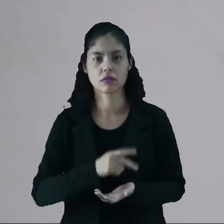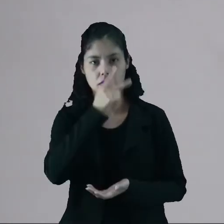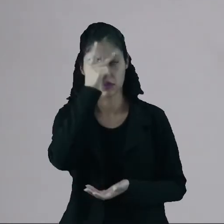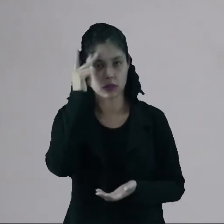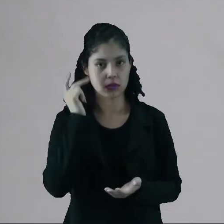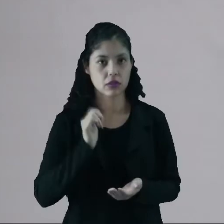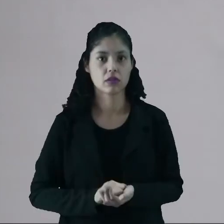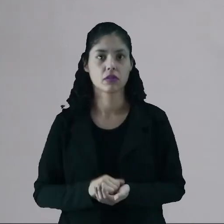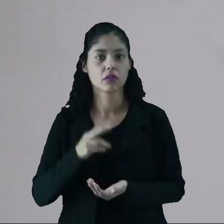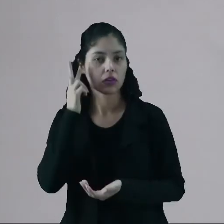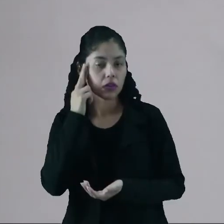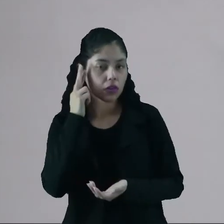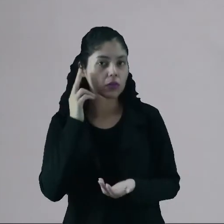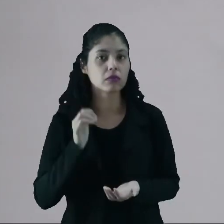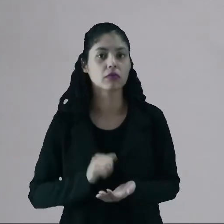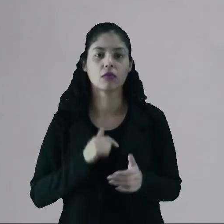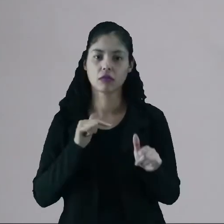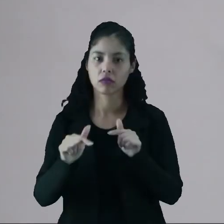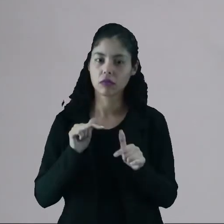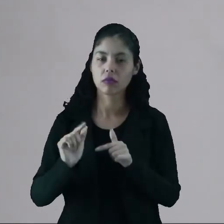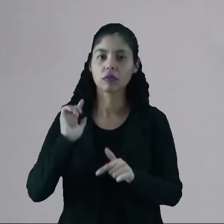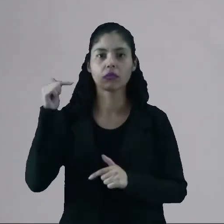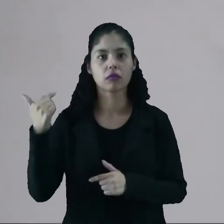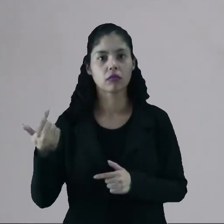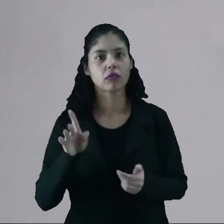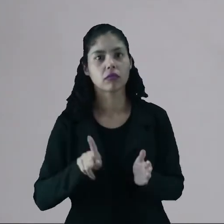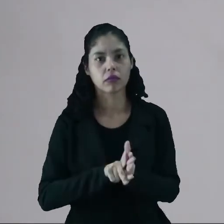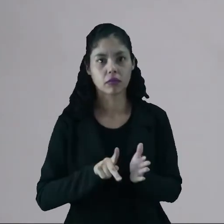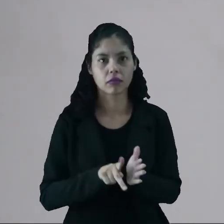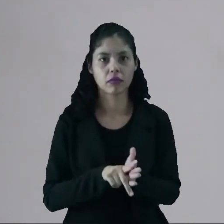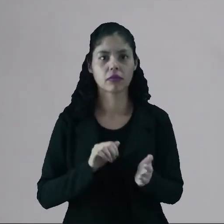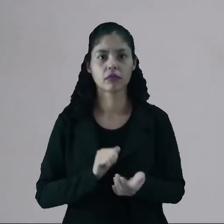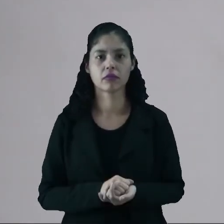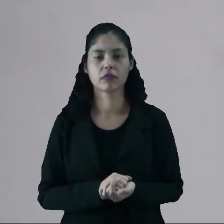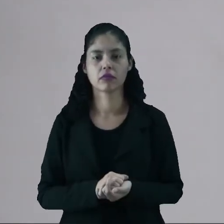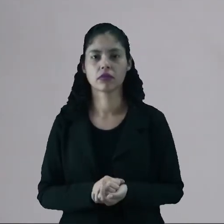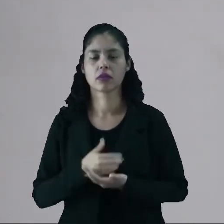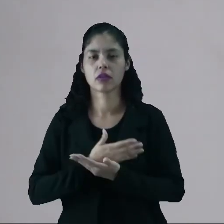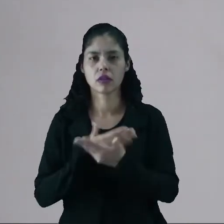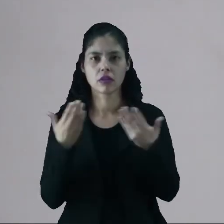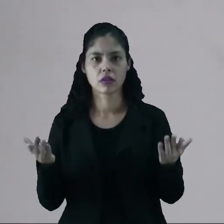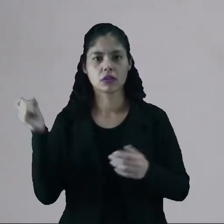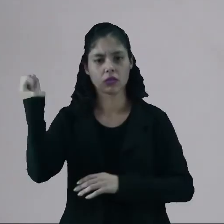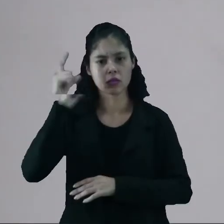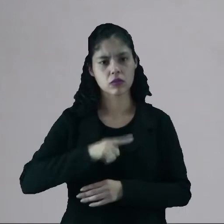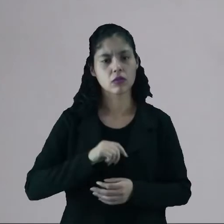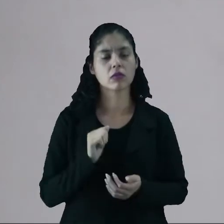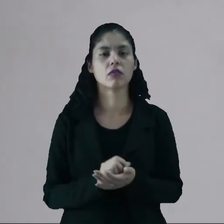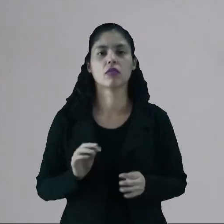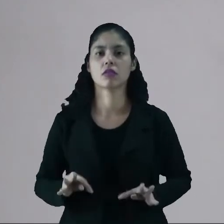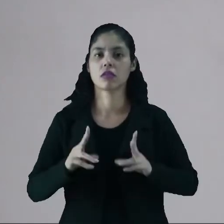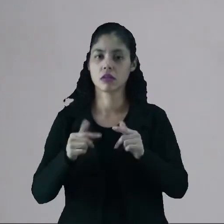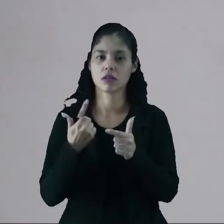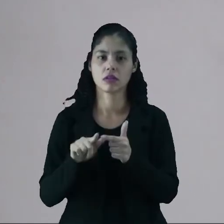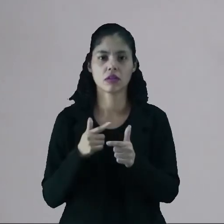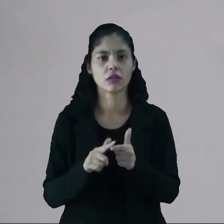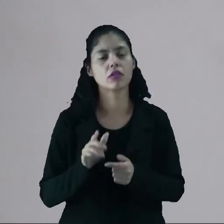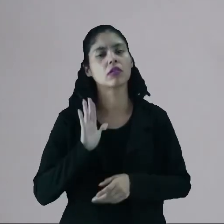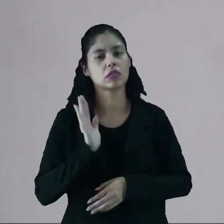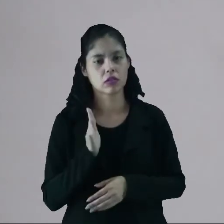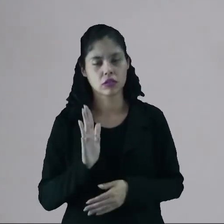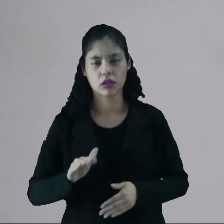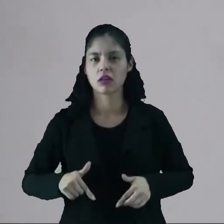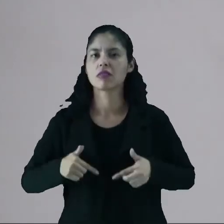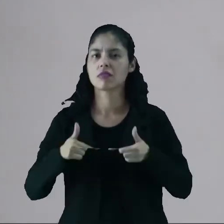a pessoa comum, o trabalhador lá no seu trabalho, diante do sol, com todos os problemas que ele